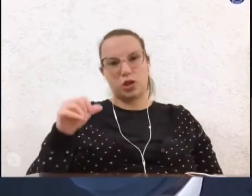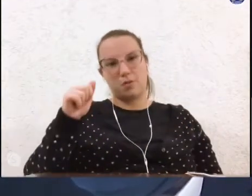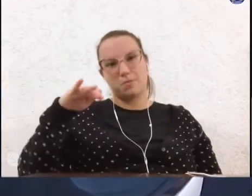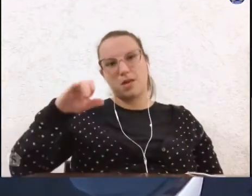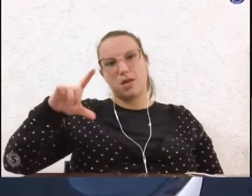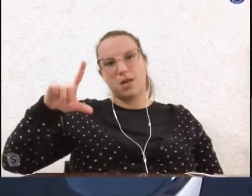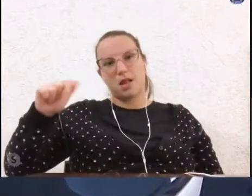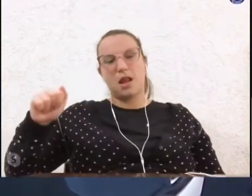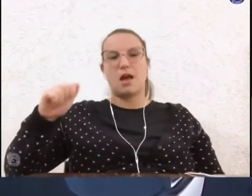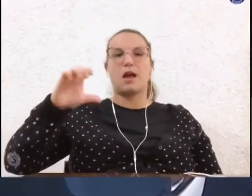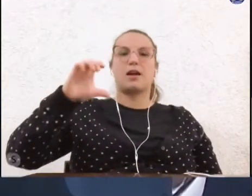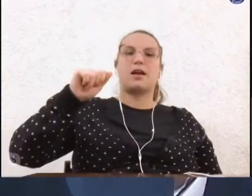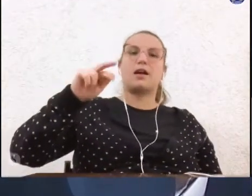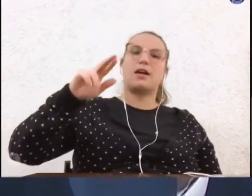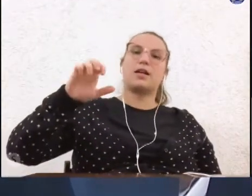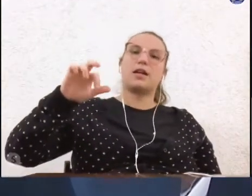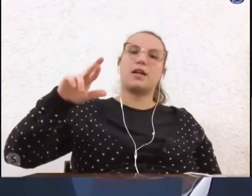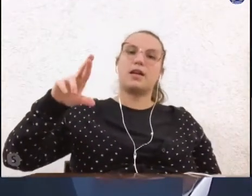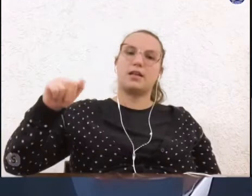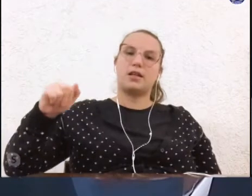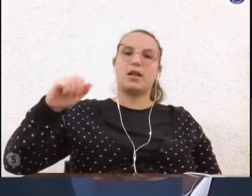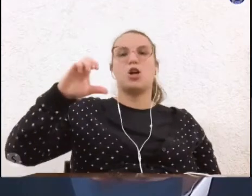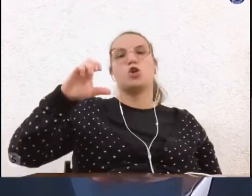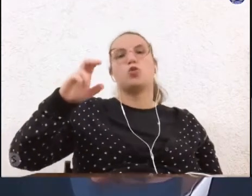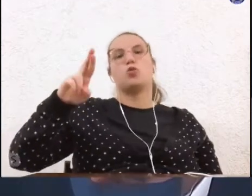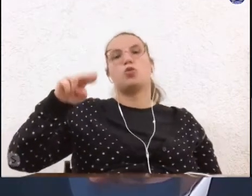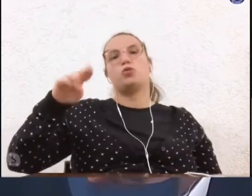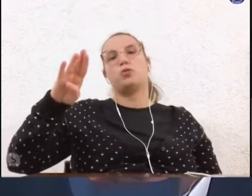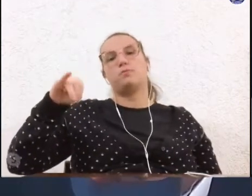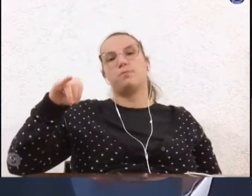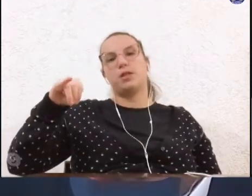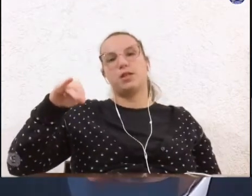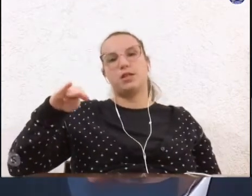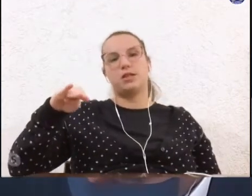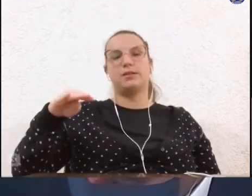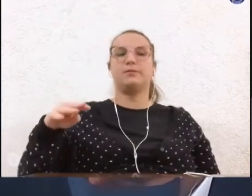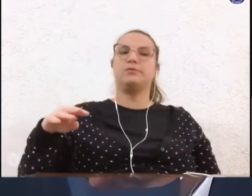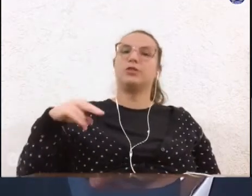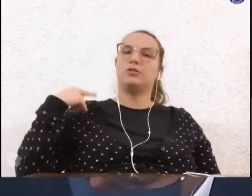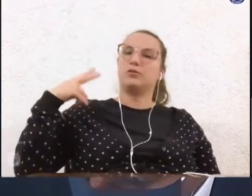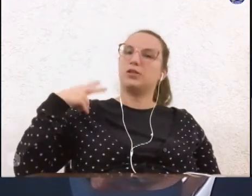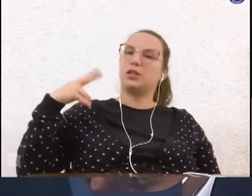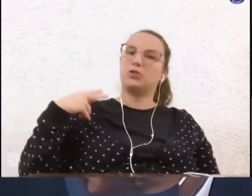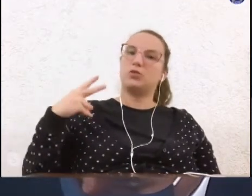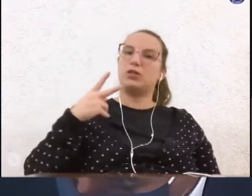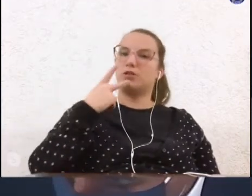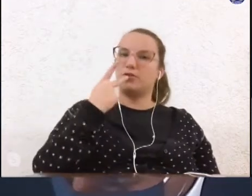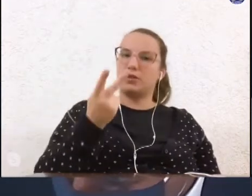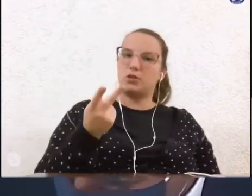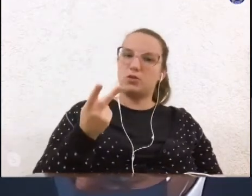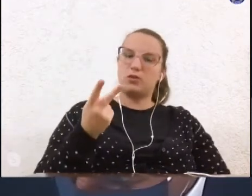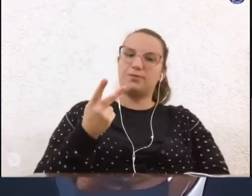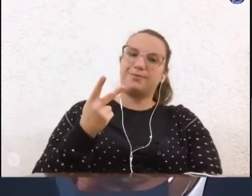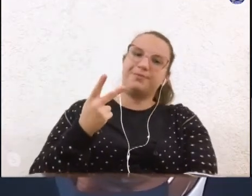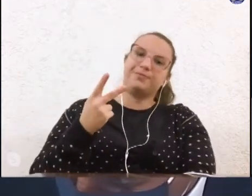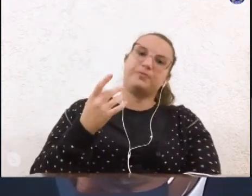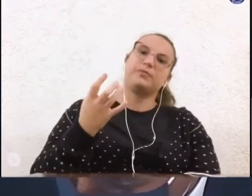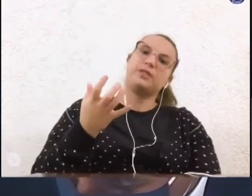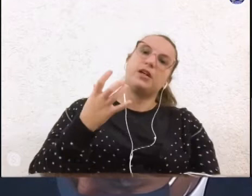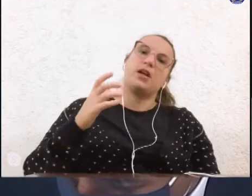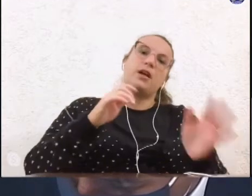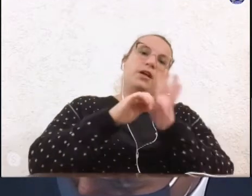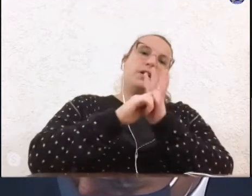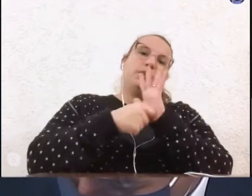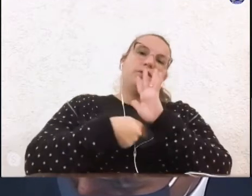Carreira, vereador Curumim e a vereadora que citou também que quer assinar a moção.